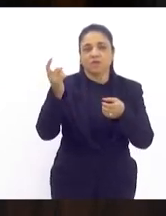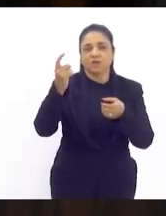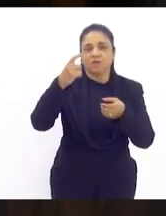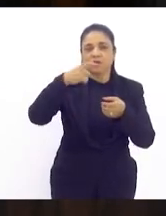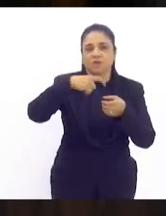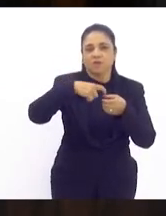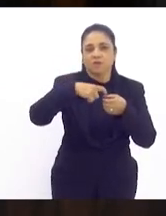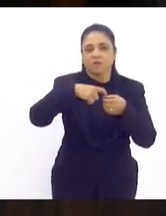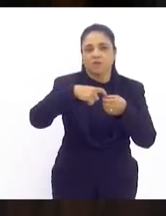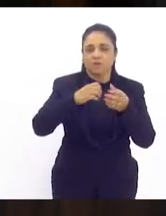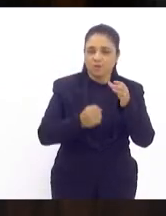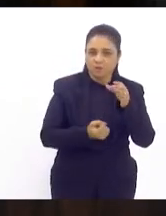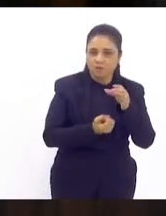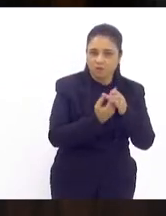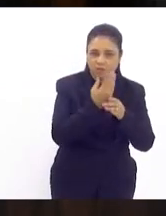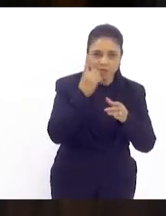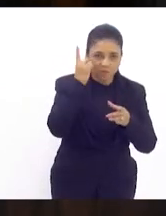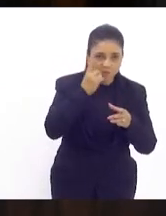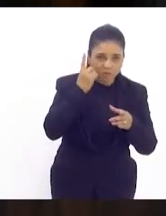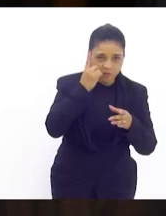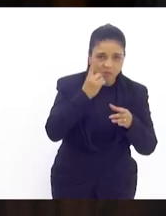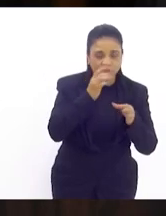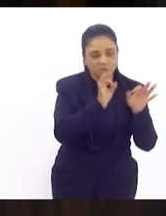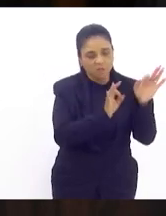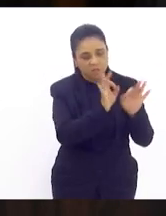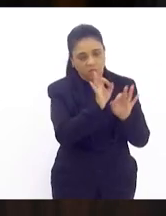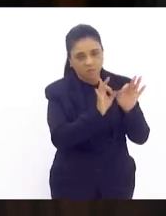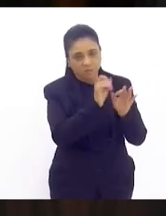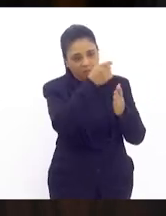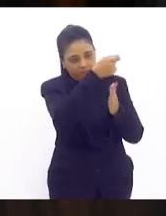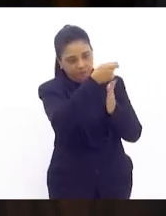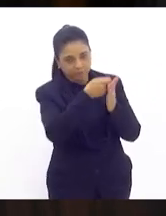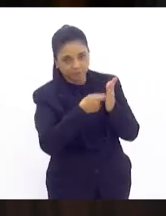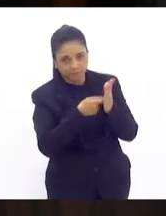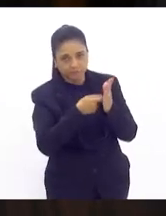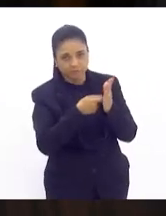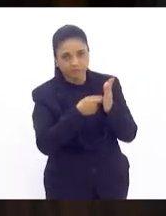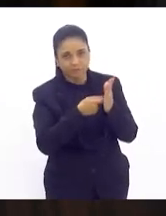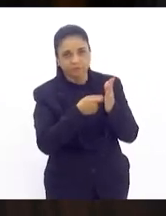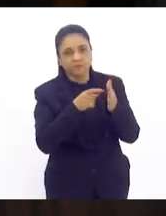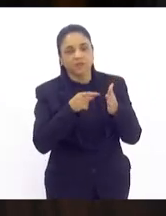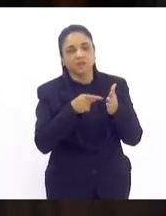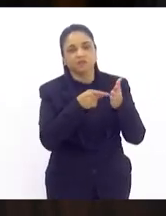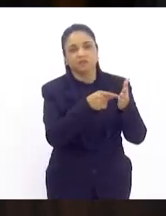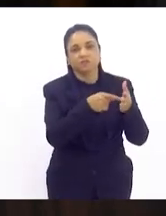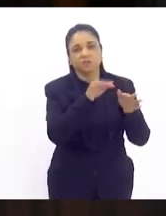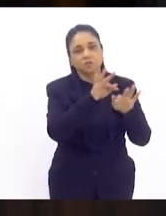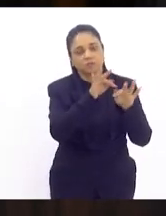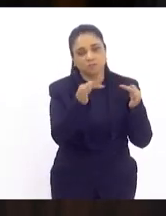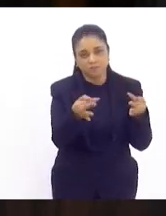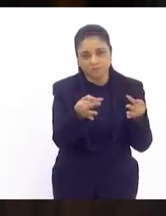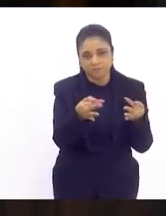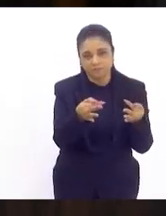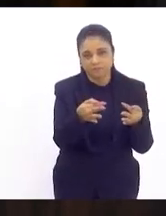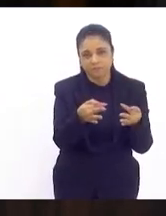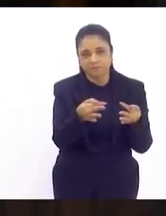retorno ao autor para elaborar a indicação simples nada